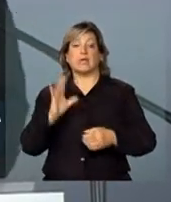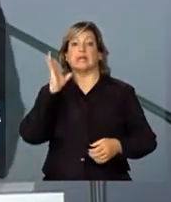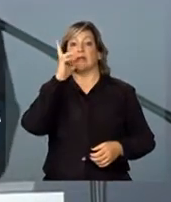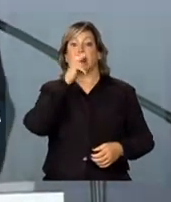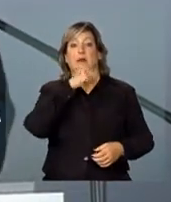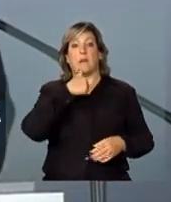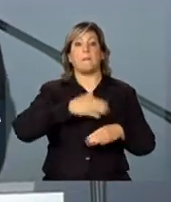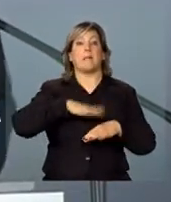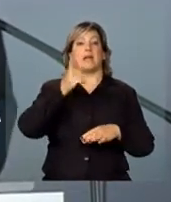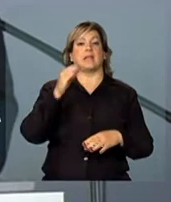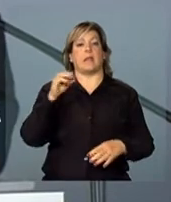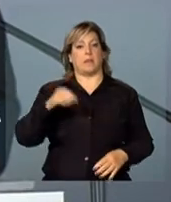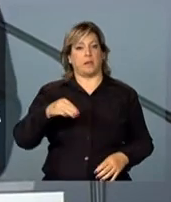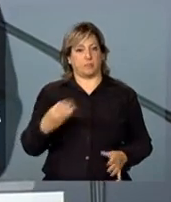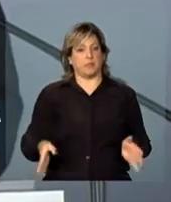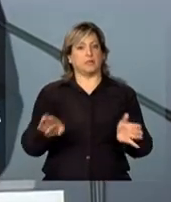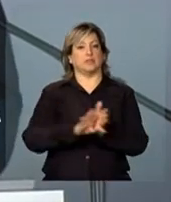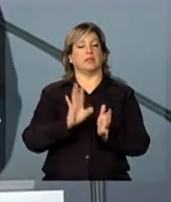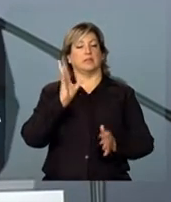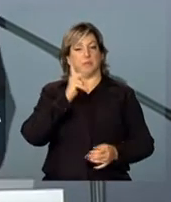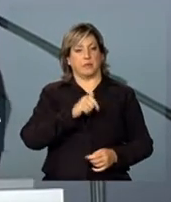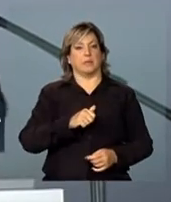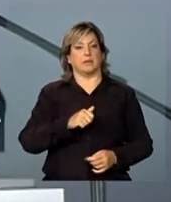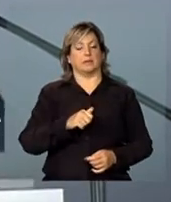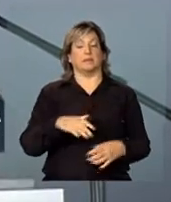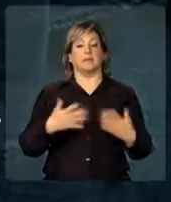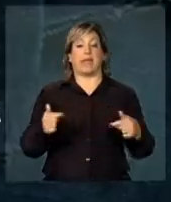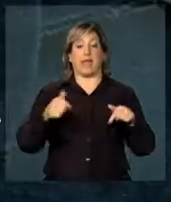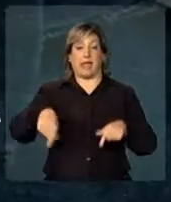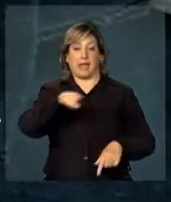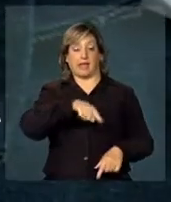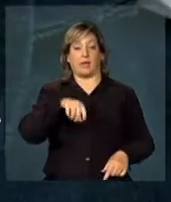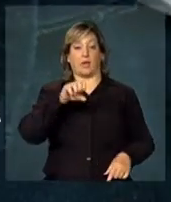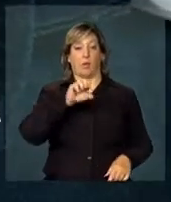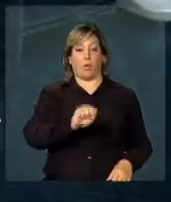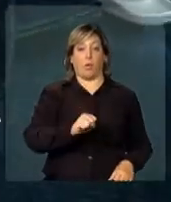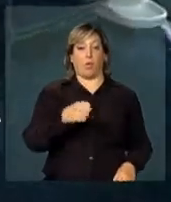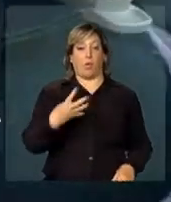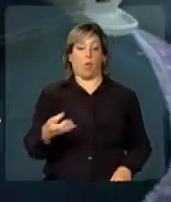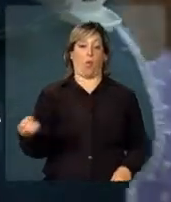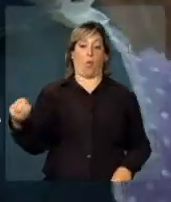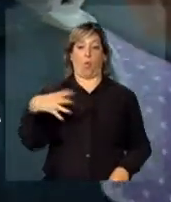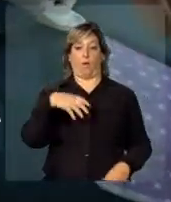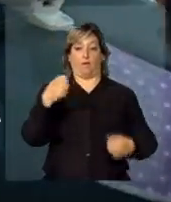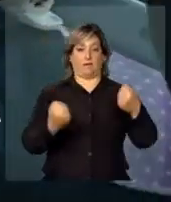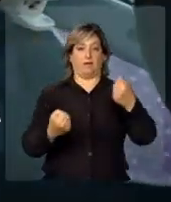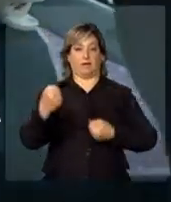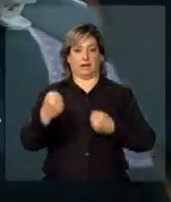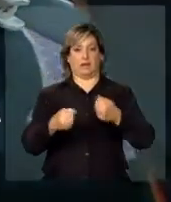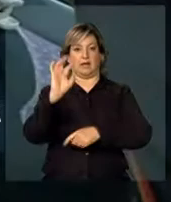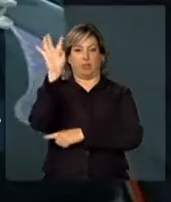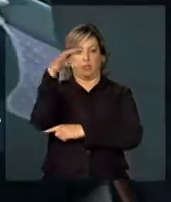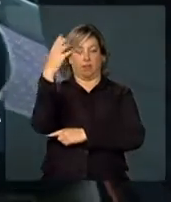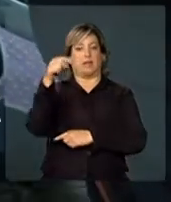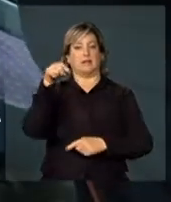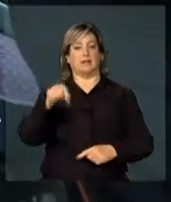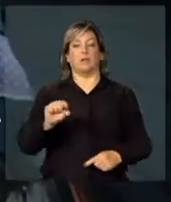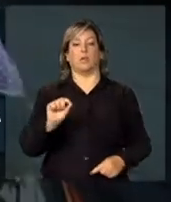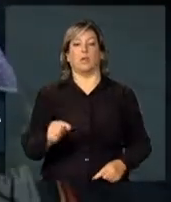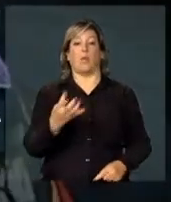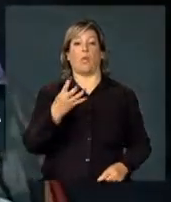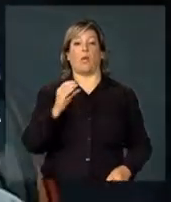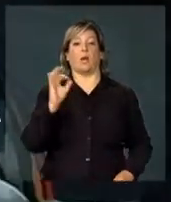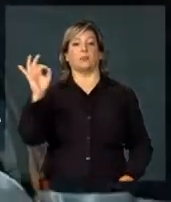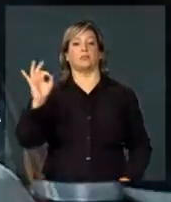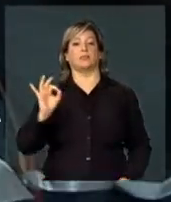demora mais do que 10 minutos para chegar. E essas 84 novas ambulâncias, isso é 40